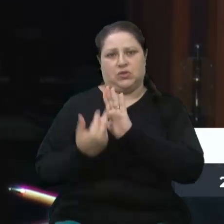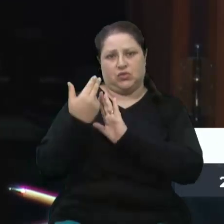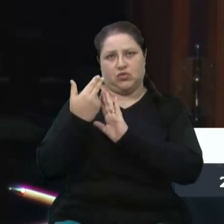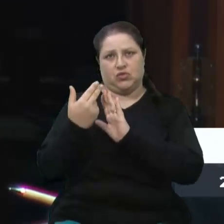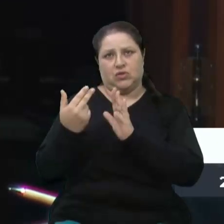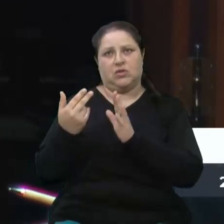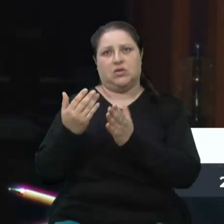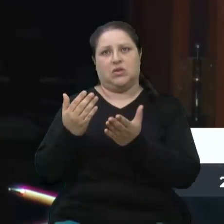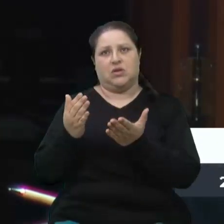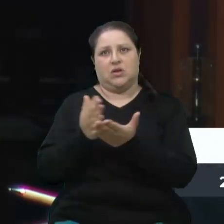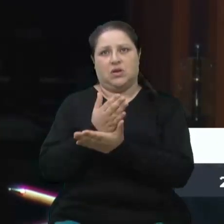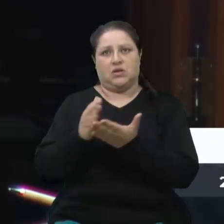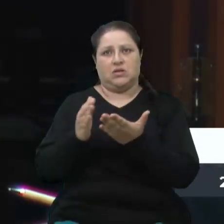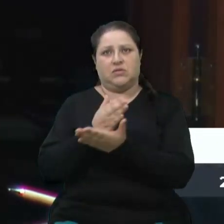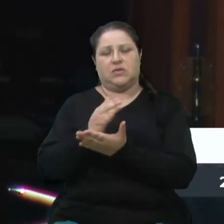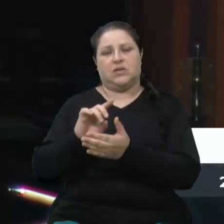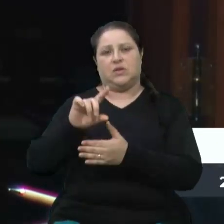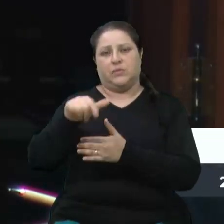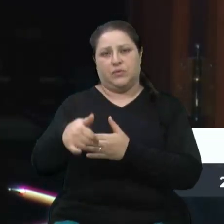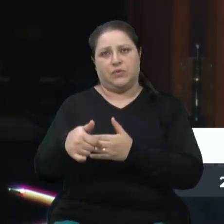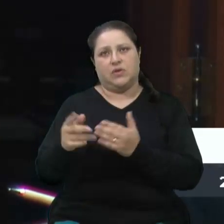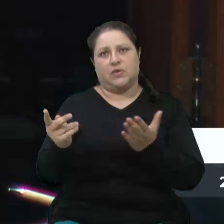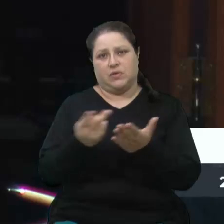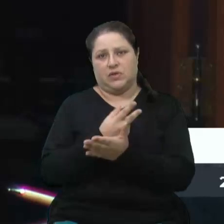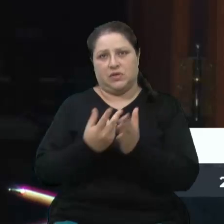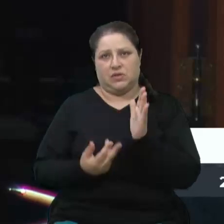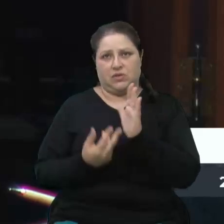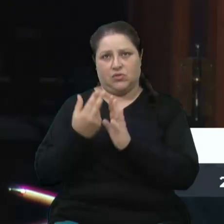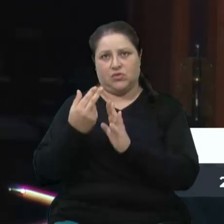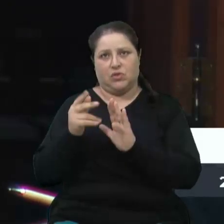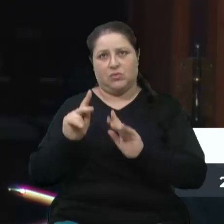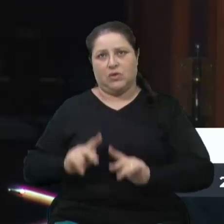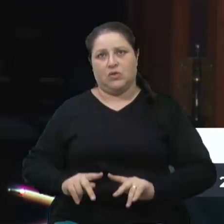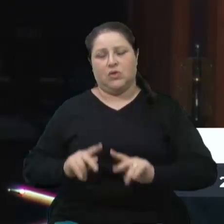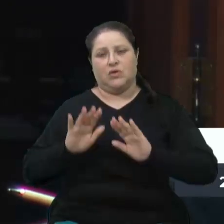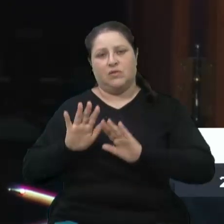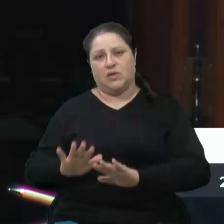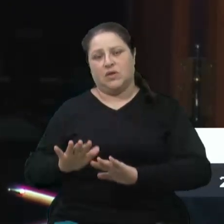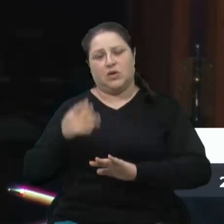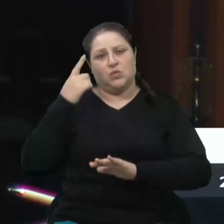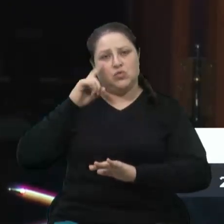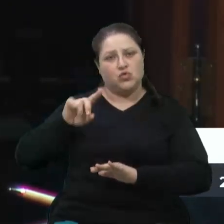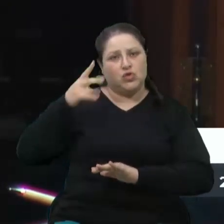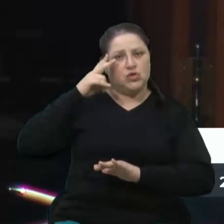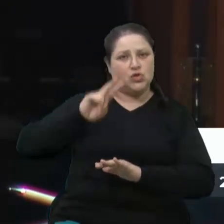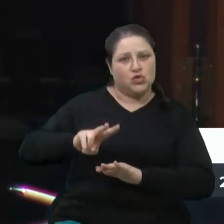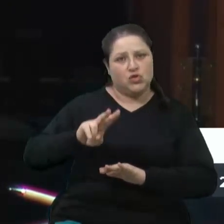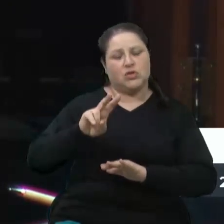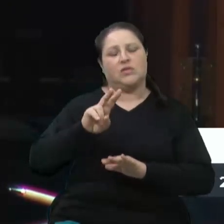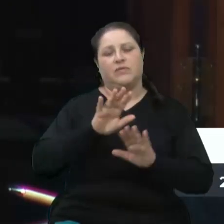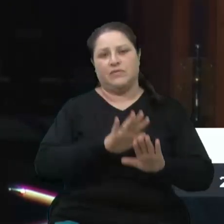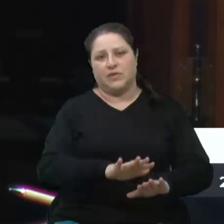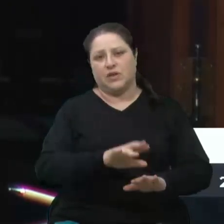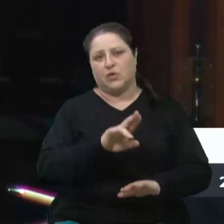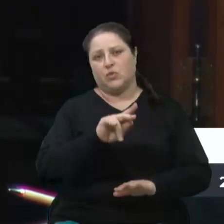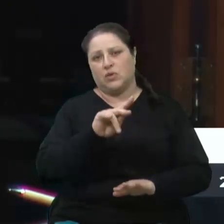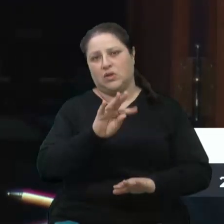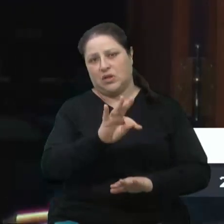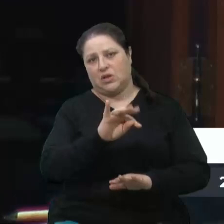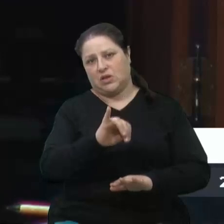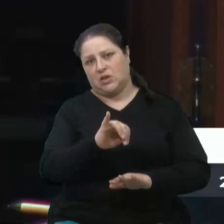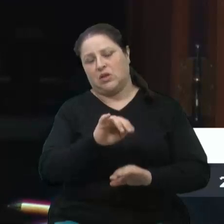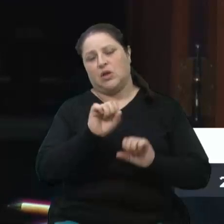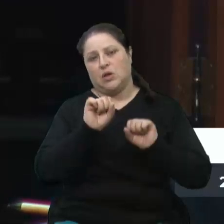muitas vezes, após essa situação cirúrgica, ele fica ali um dia ou dois na UTI, e eles poderiam